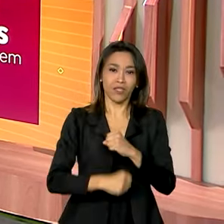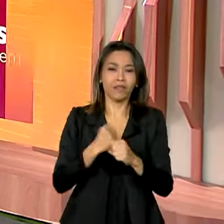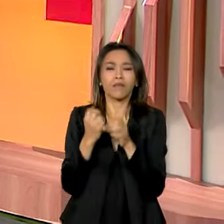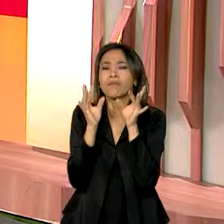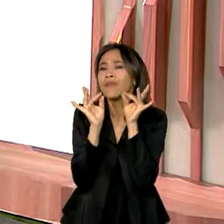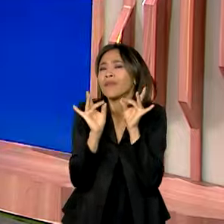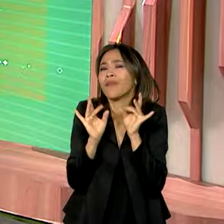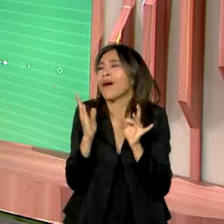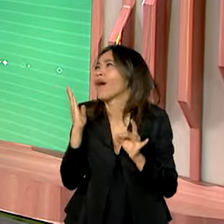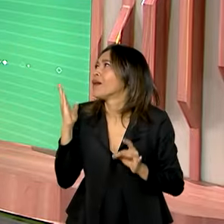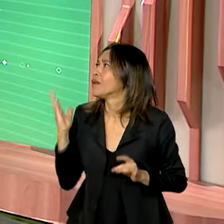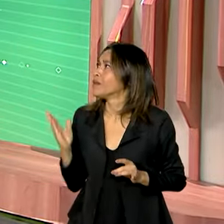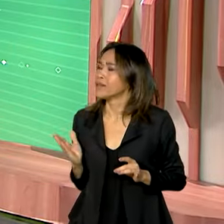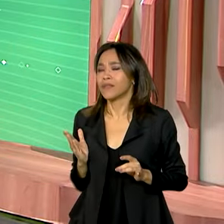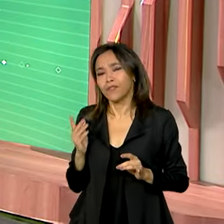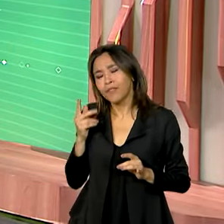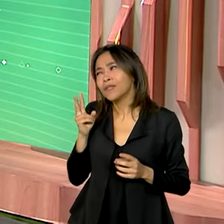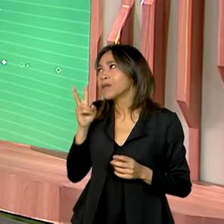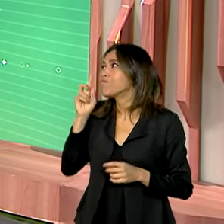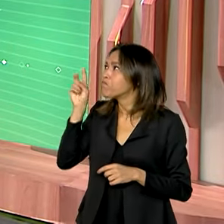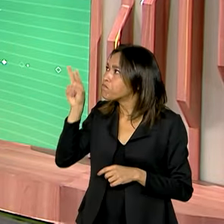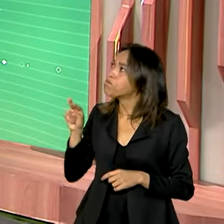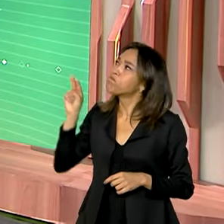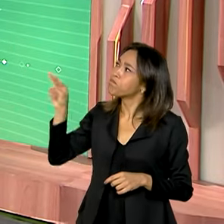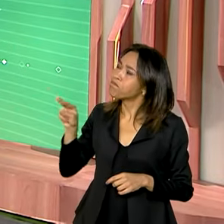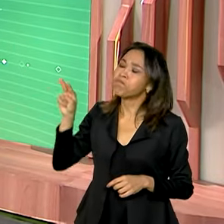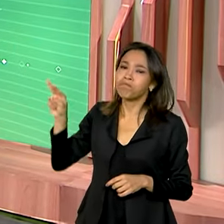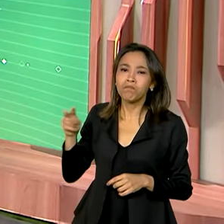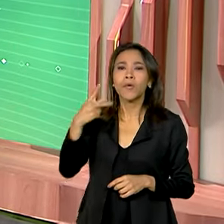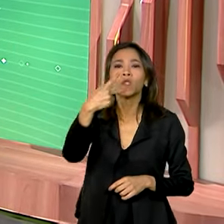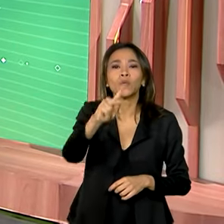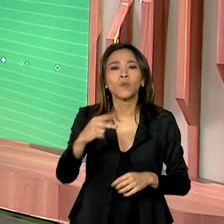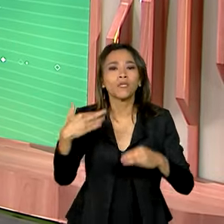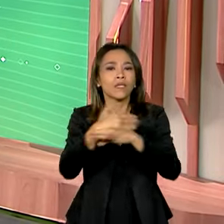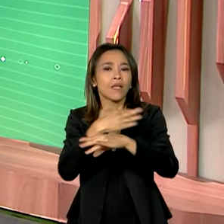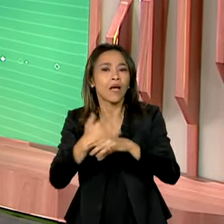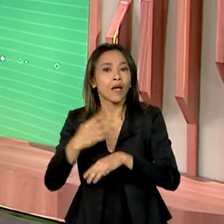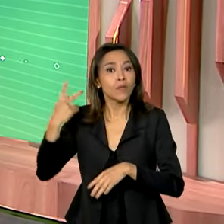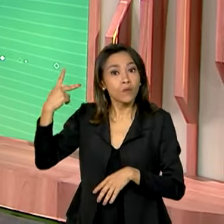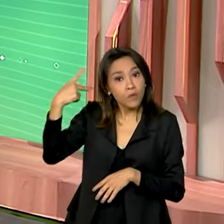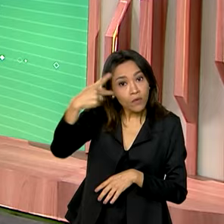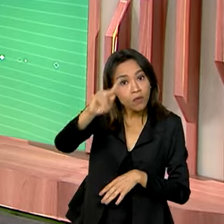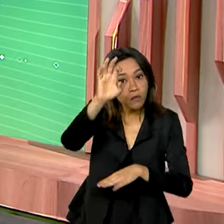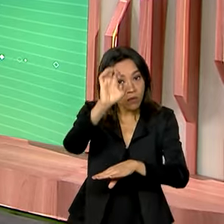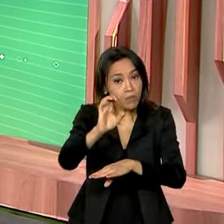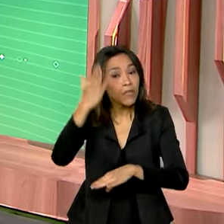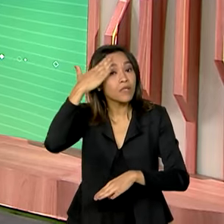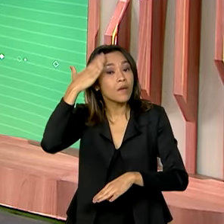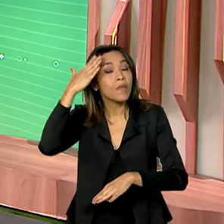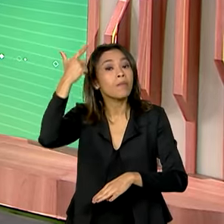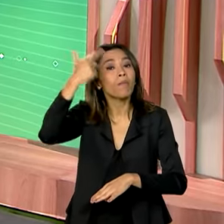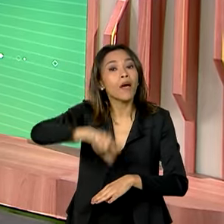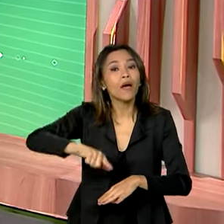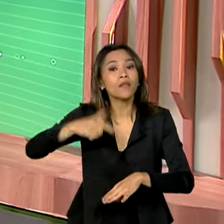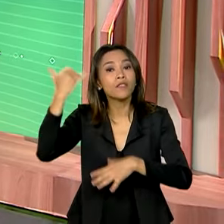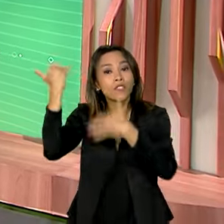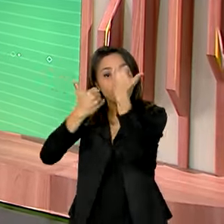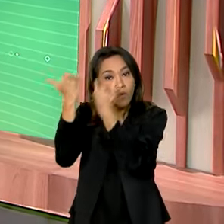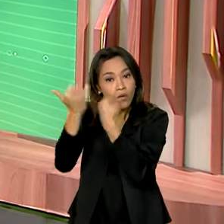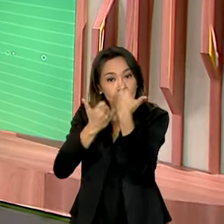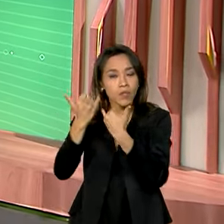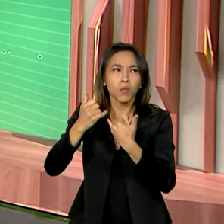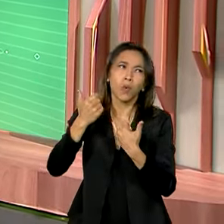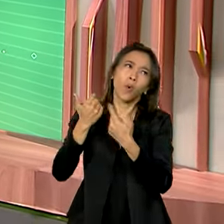detalhes aí que você consegue conferir a respeito do seu município, da sua cidade. E para saber mais sobre o seu município ou